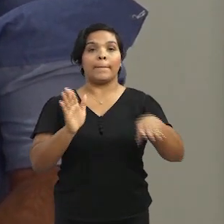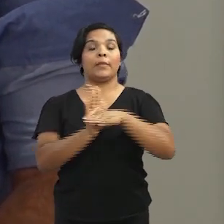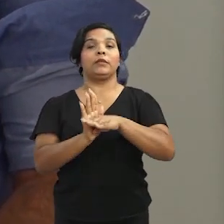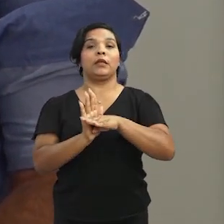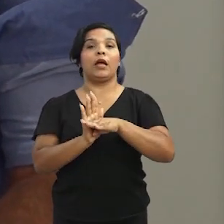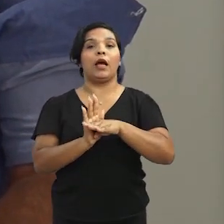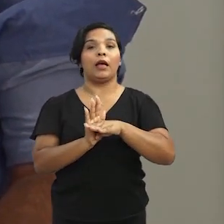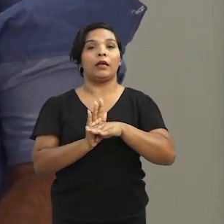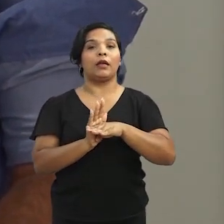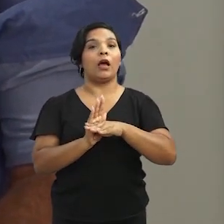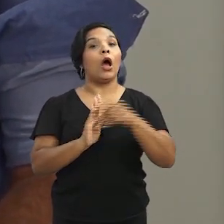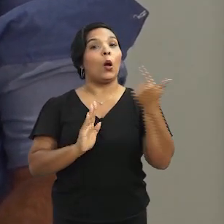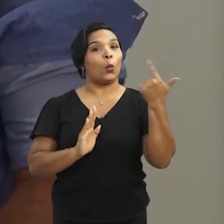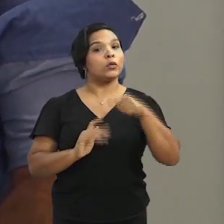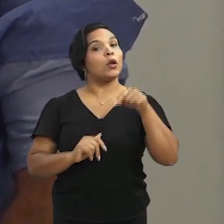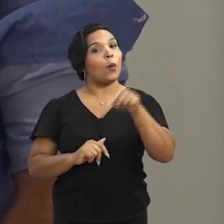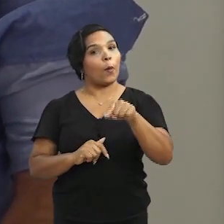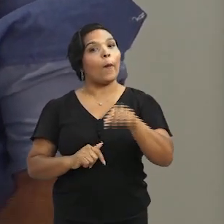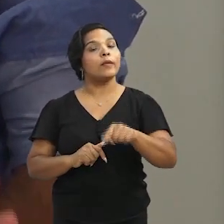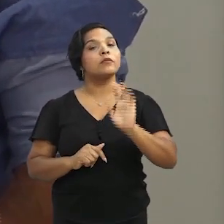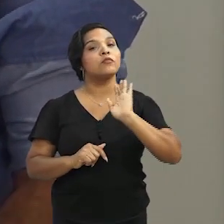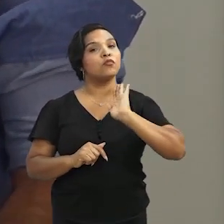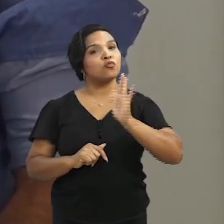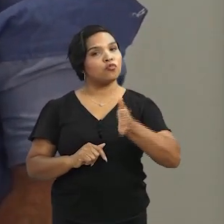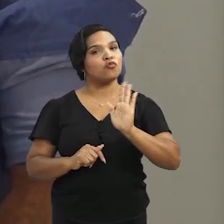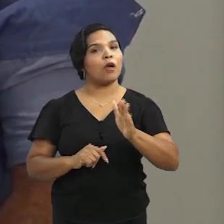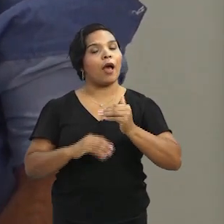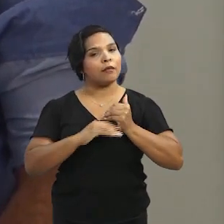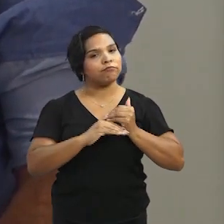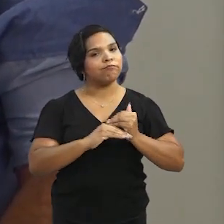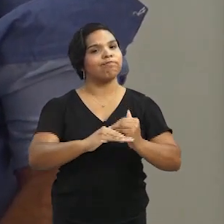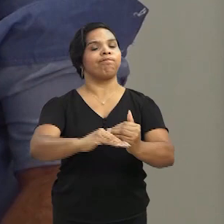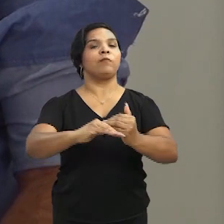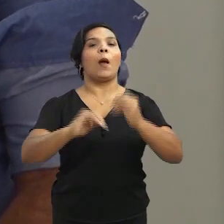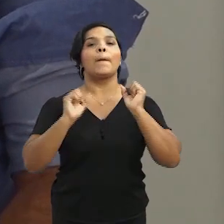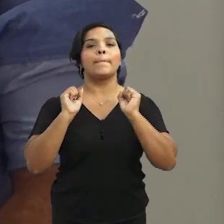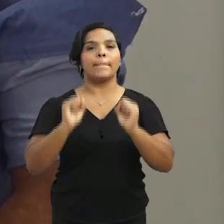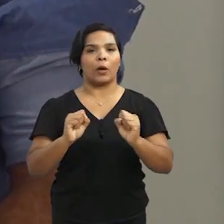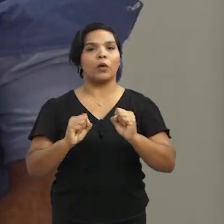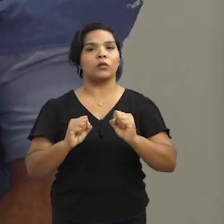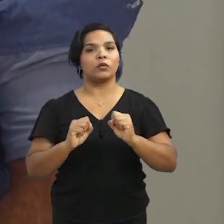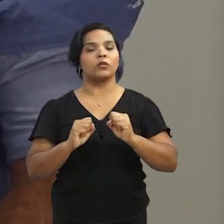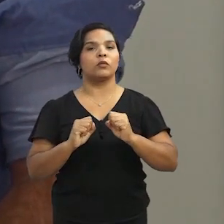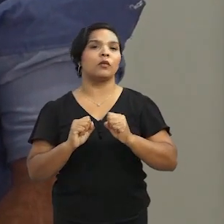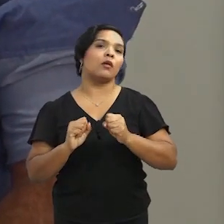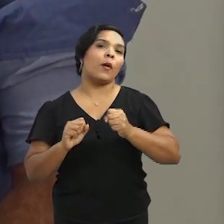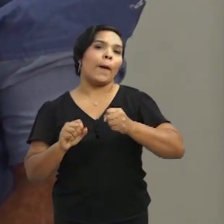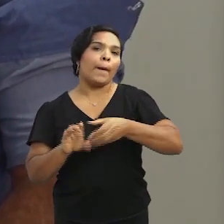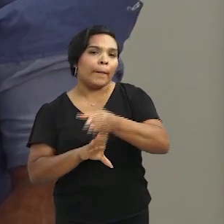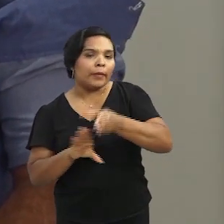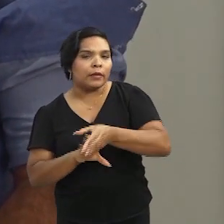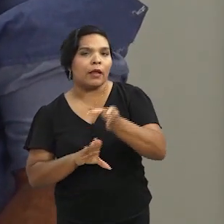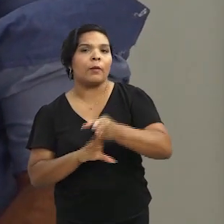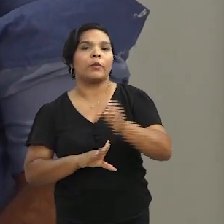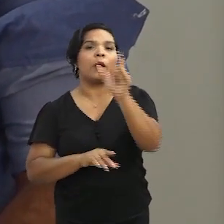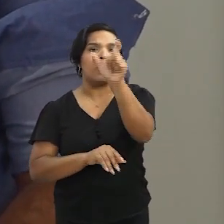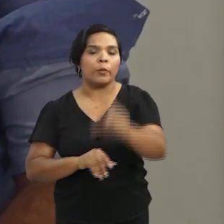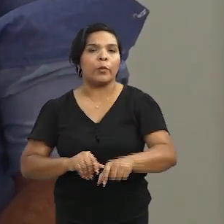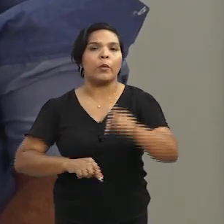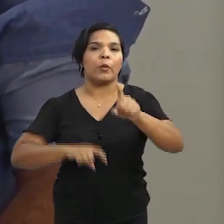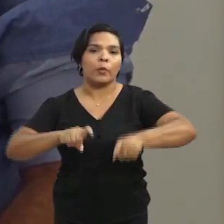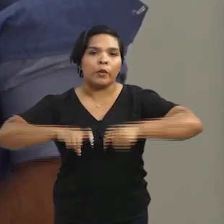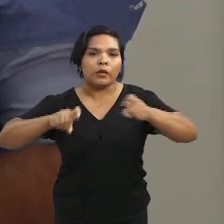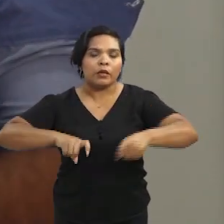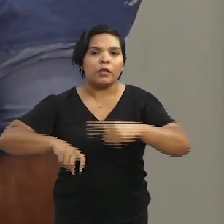ponto onde a gente consiga dizer, ó, essa cultivada já está estável, eu já posso recomendar para o produtor. E ele, nessa cultivada, ele vai